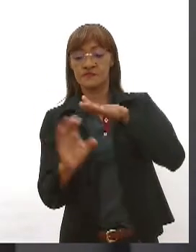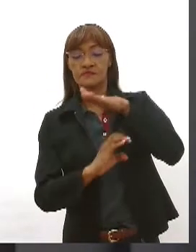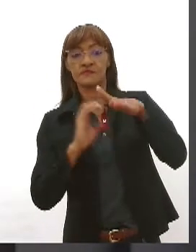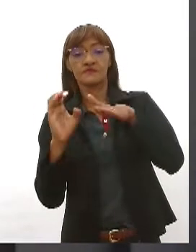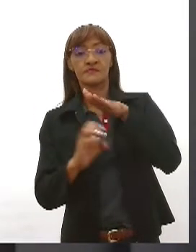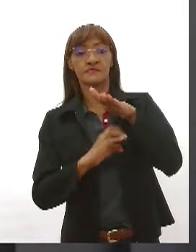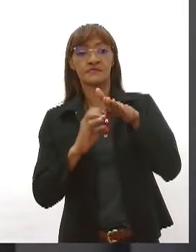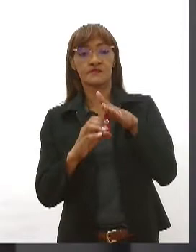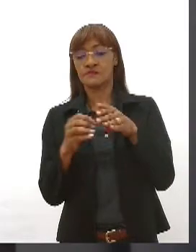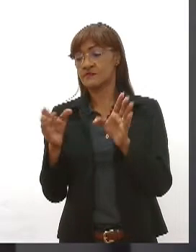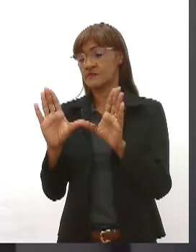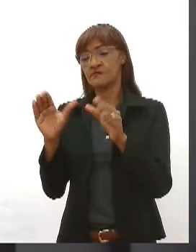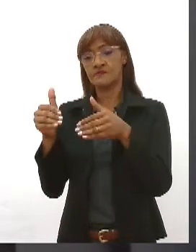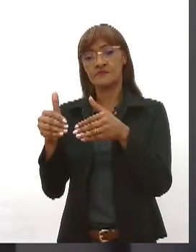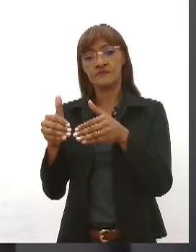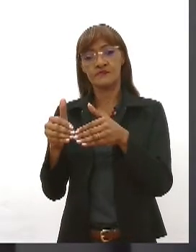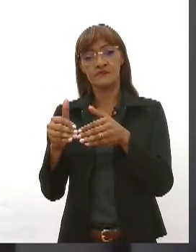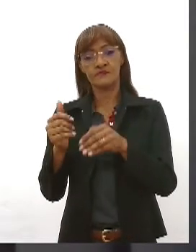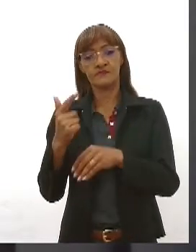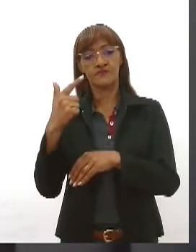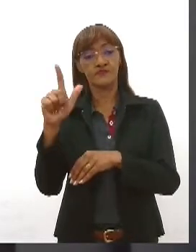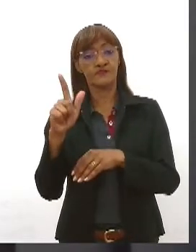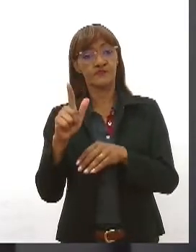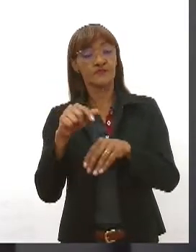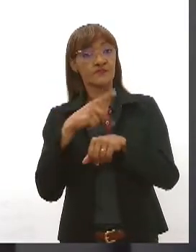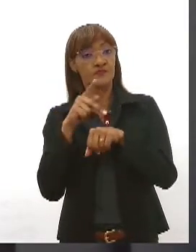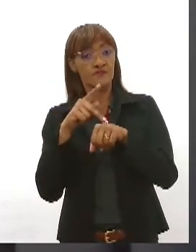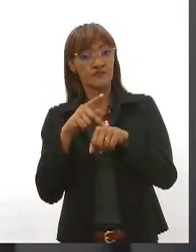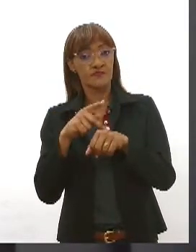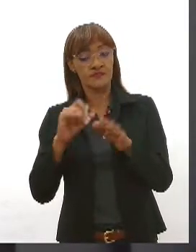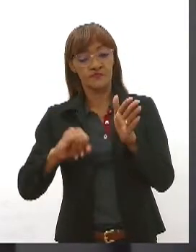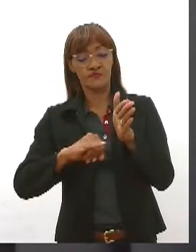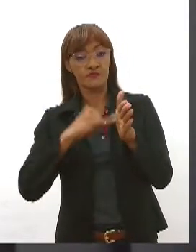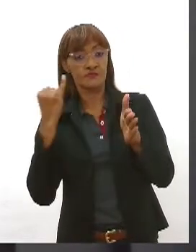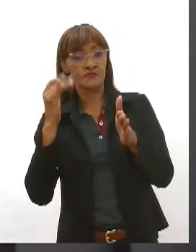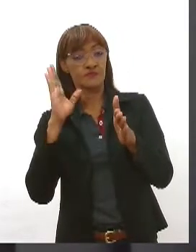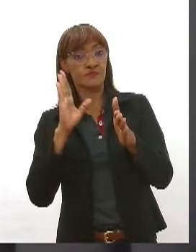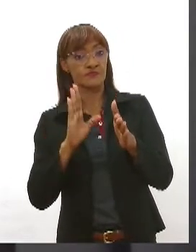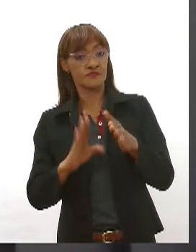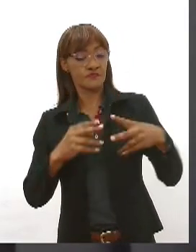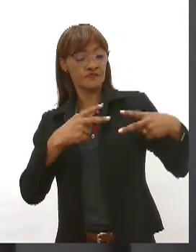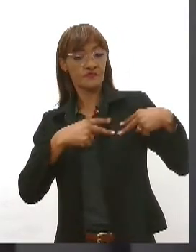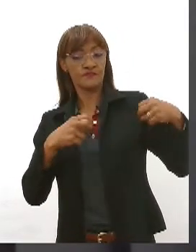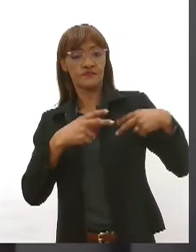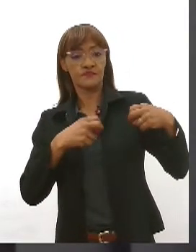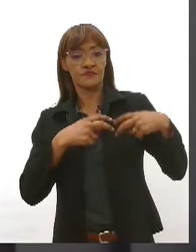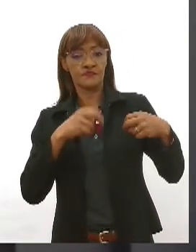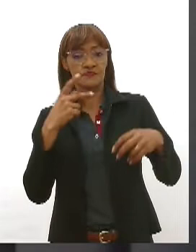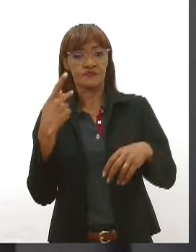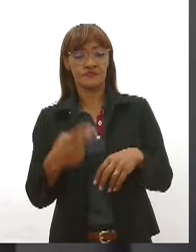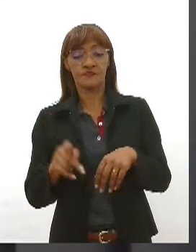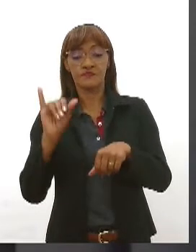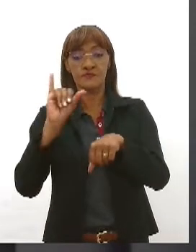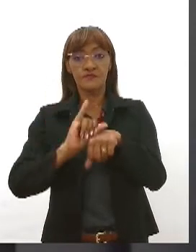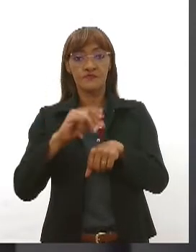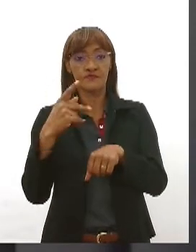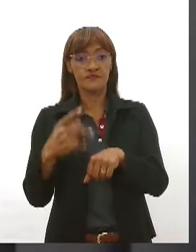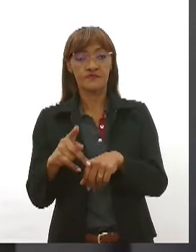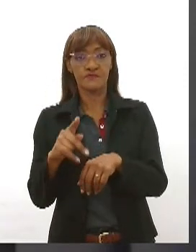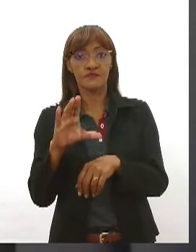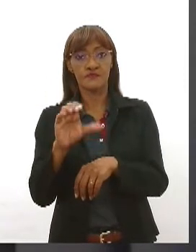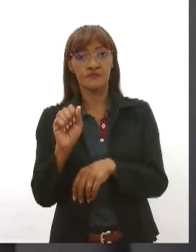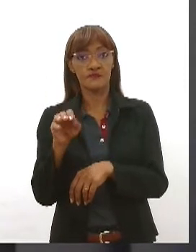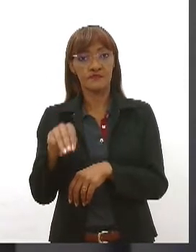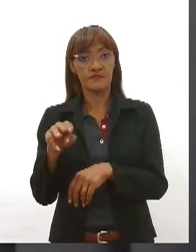internacional que assinou com a Petrobras o closing da operação do polo de Carmópolis, já está pronta para operar